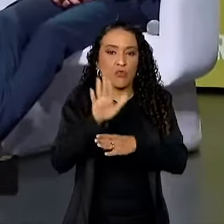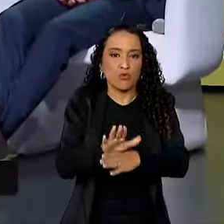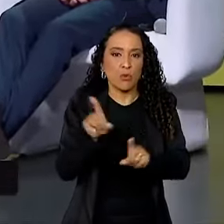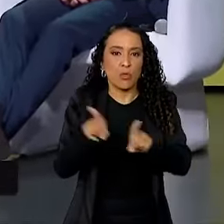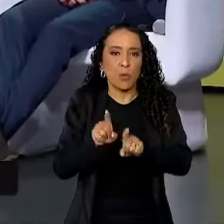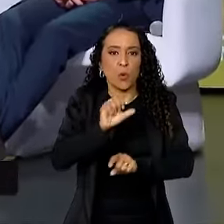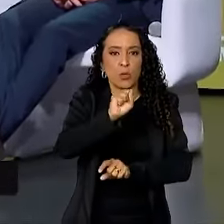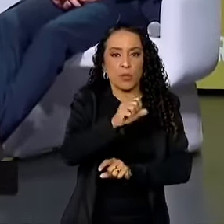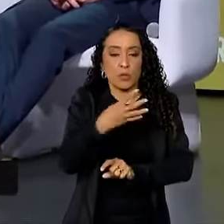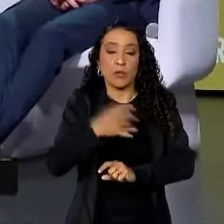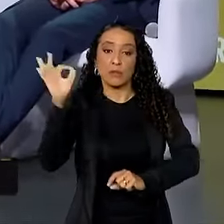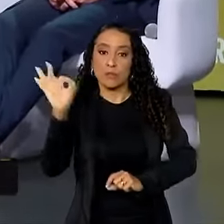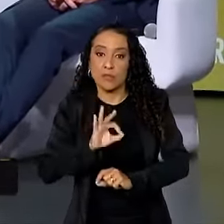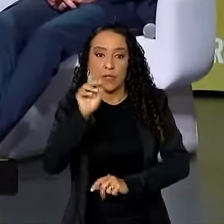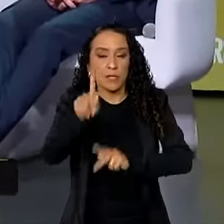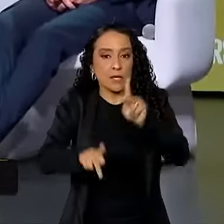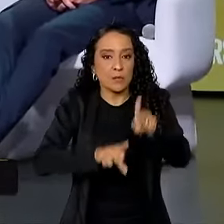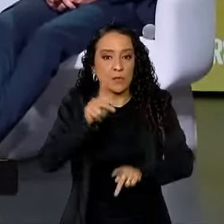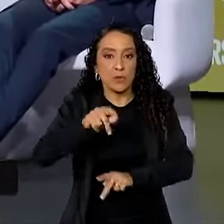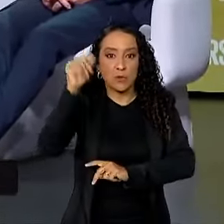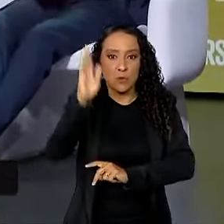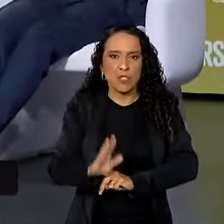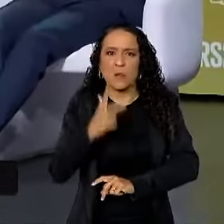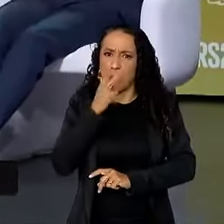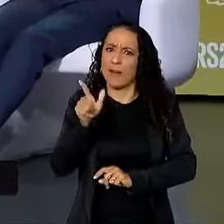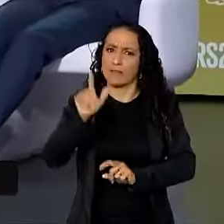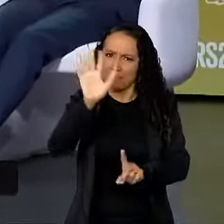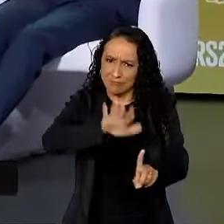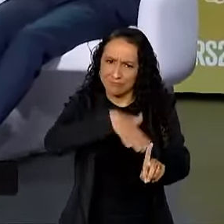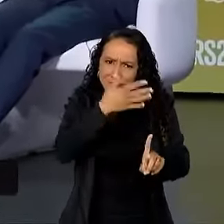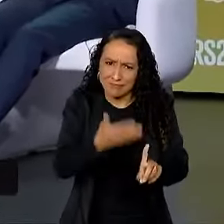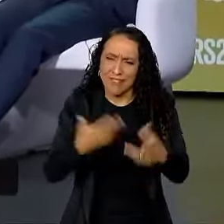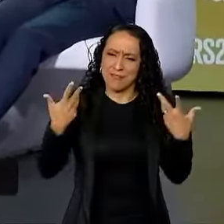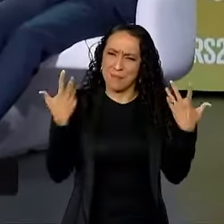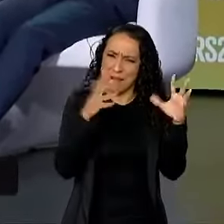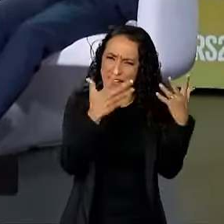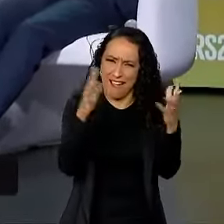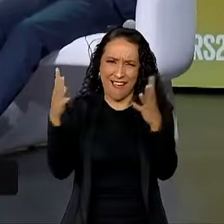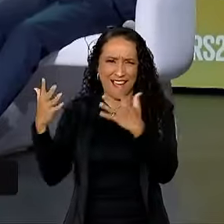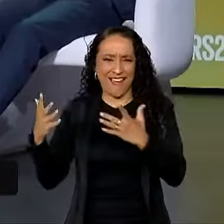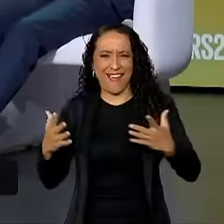84% das pessoas no Brasil. acho que isso merece uma rodada de aplausos.